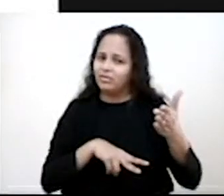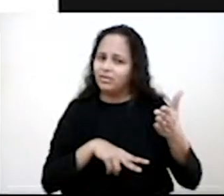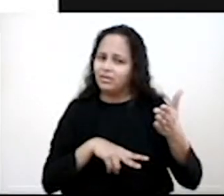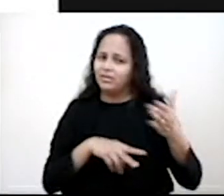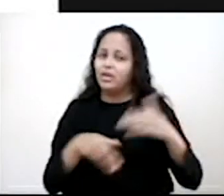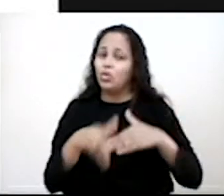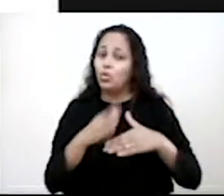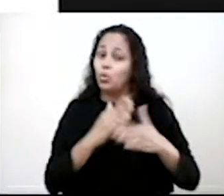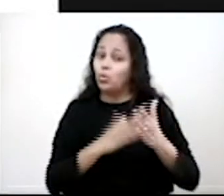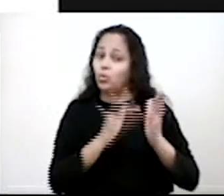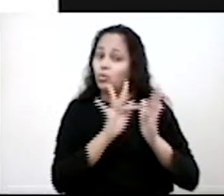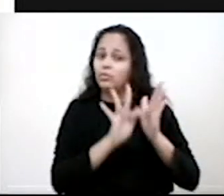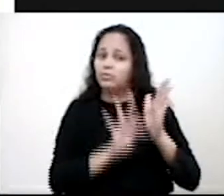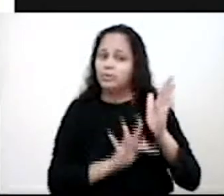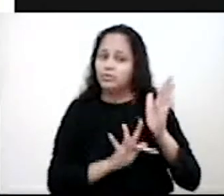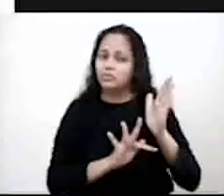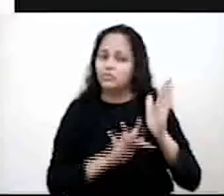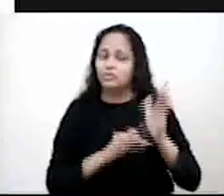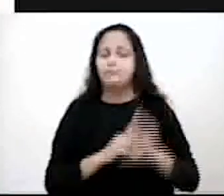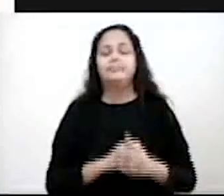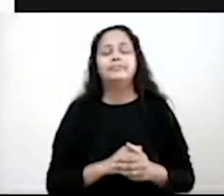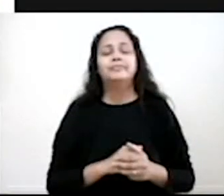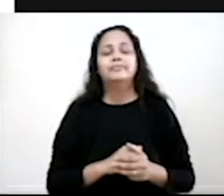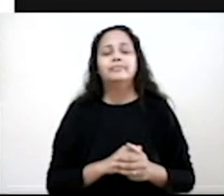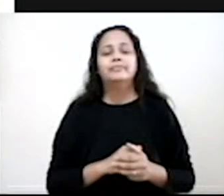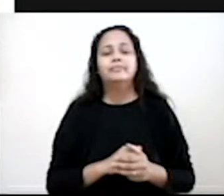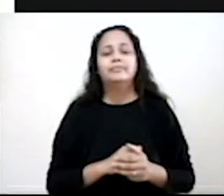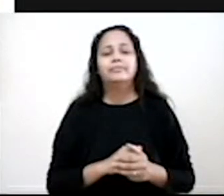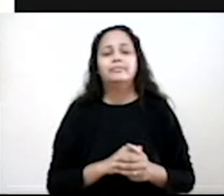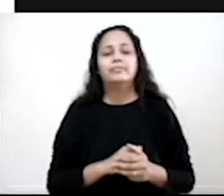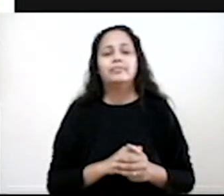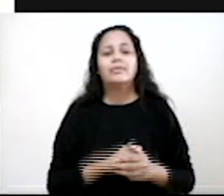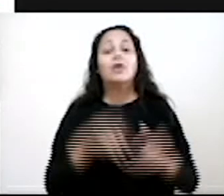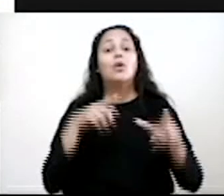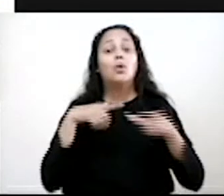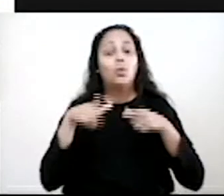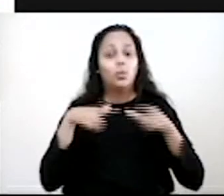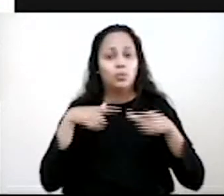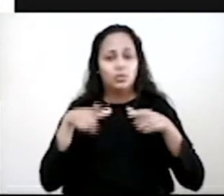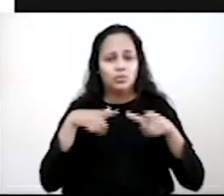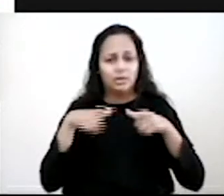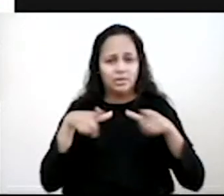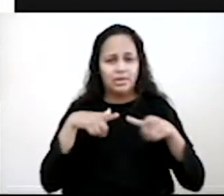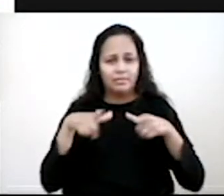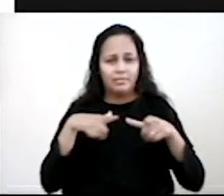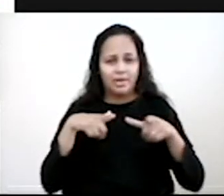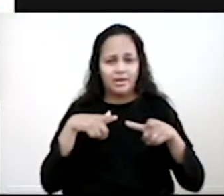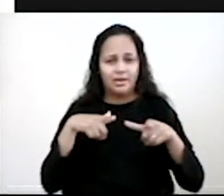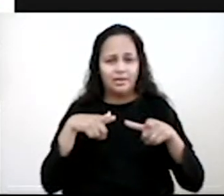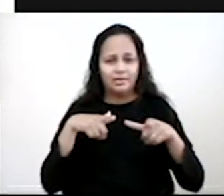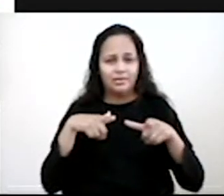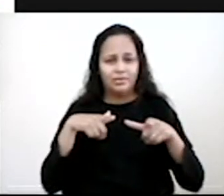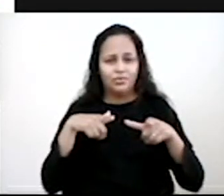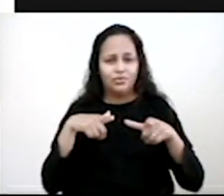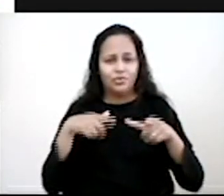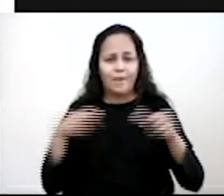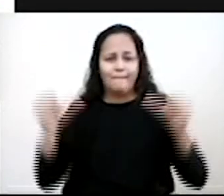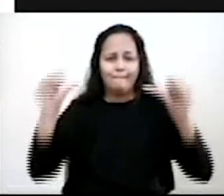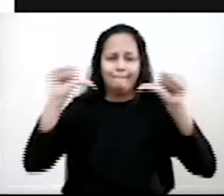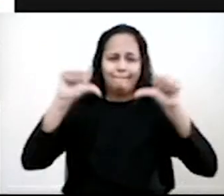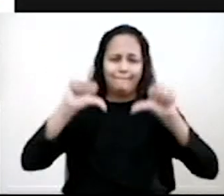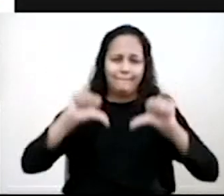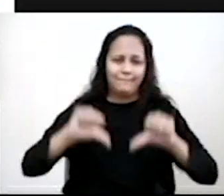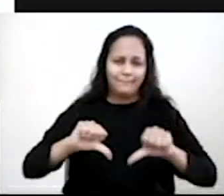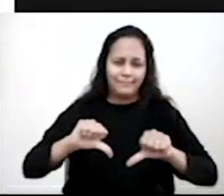instigar a ler o restante. Mais um trechinho, então, dessa reportagem. Os trabalhos citados entram nas piores formas